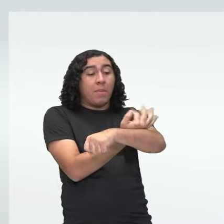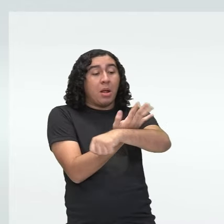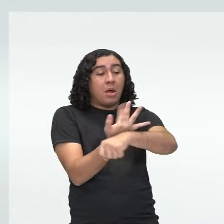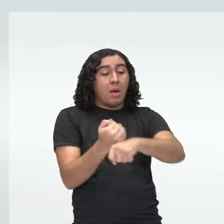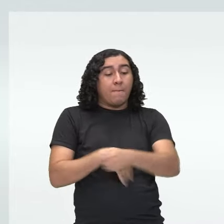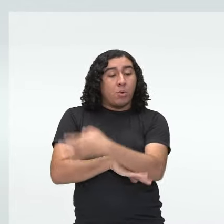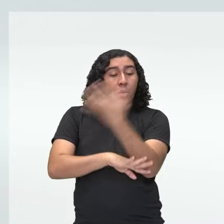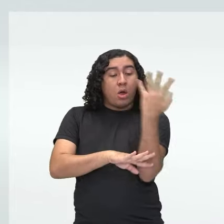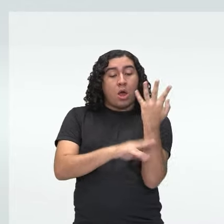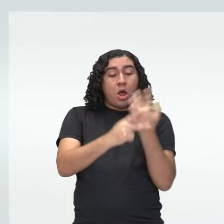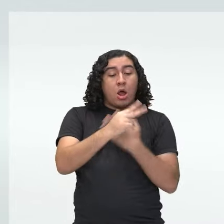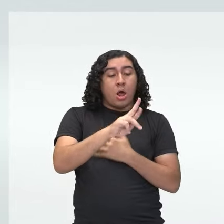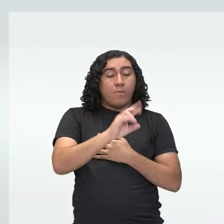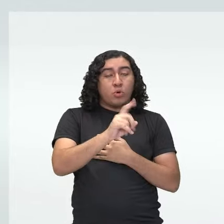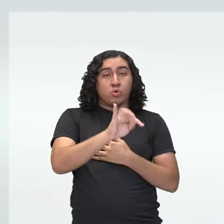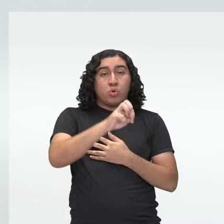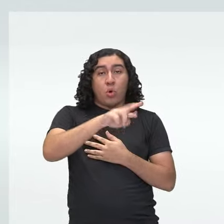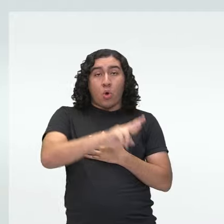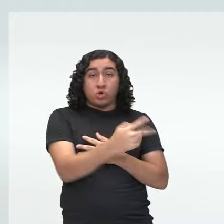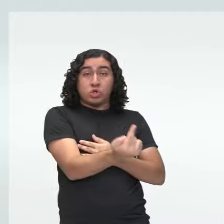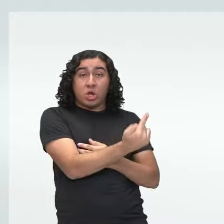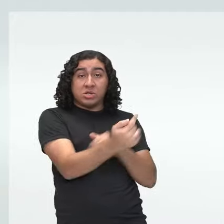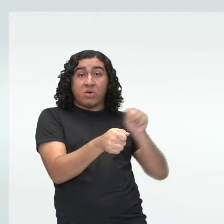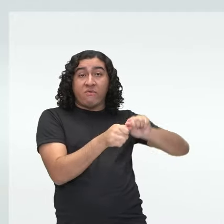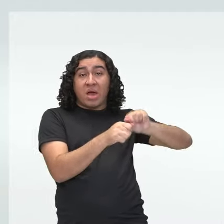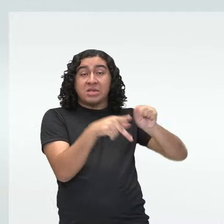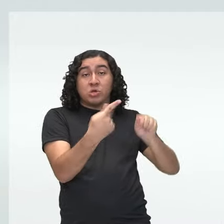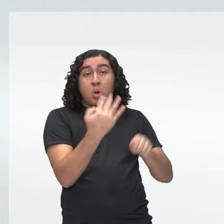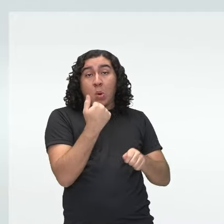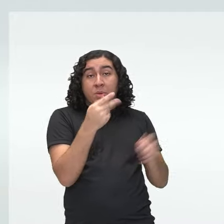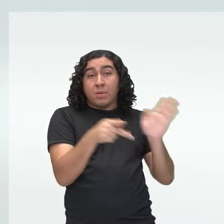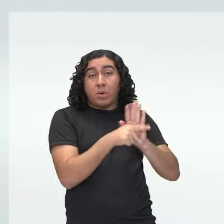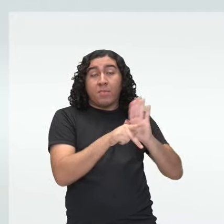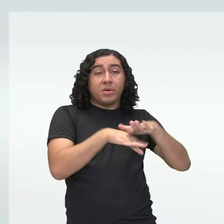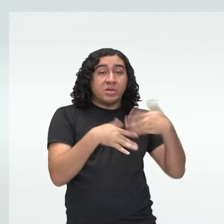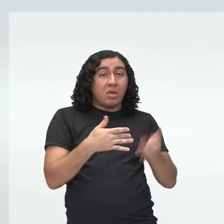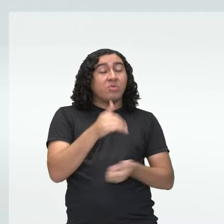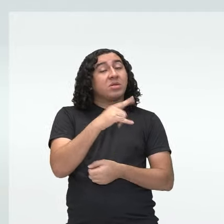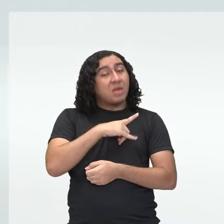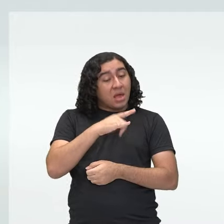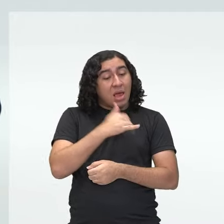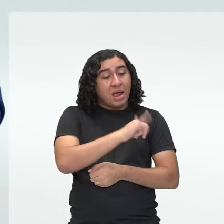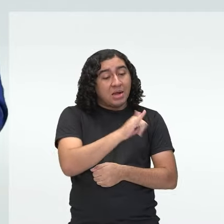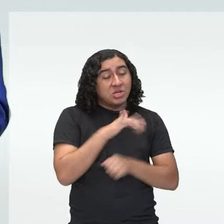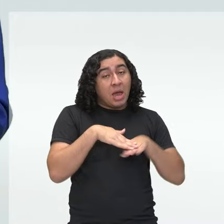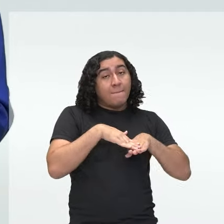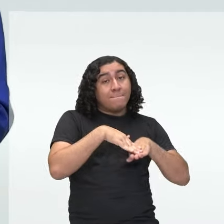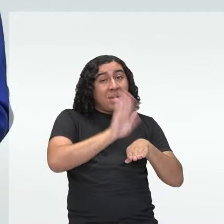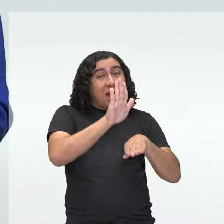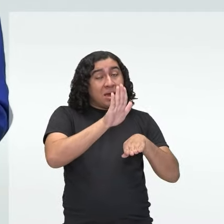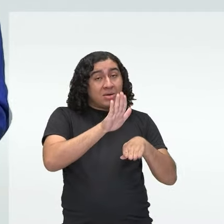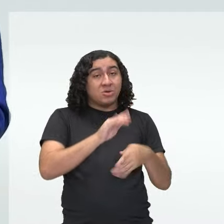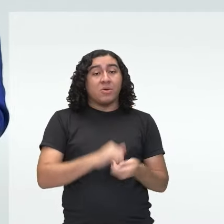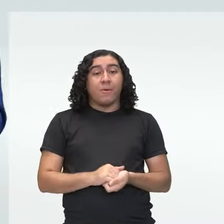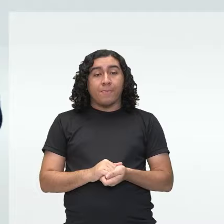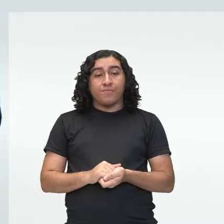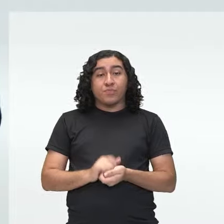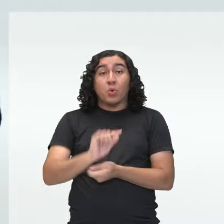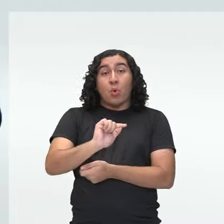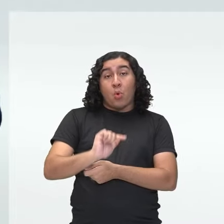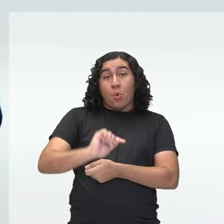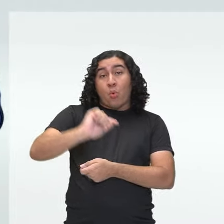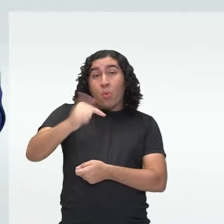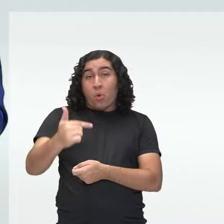seu açúcar. Então ele vai ter aqui, ó, uma quantidade de energia maior. O consumidor primário já